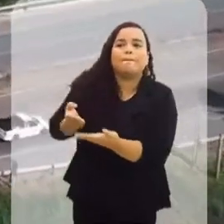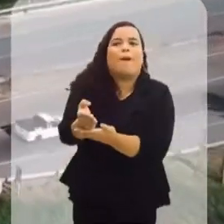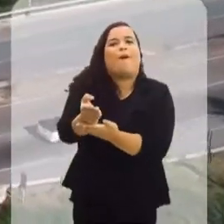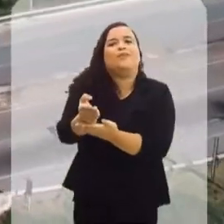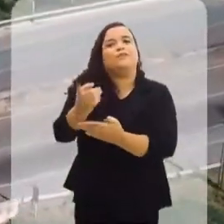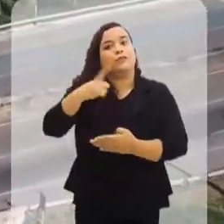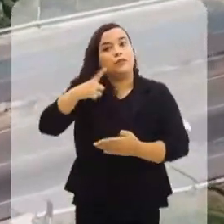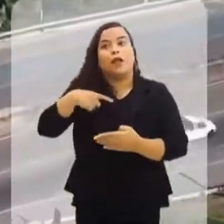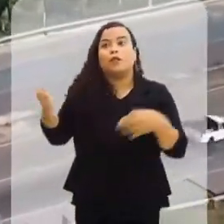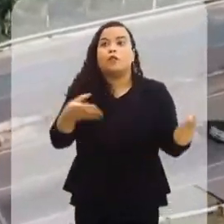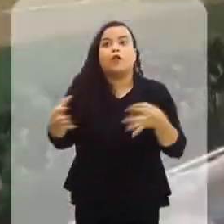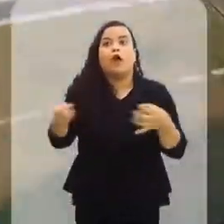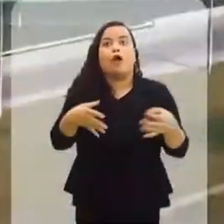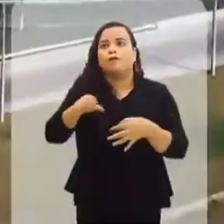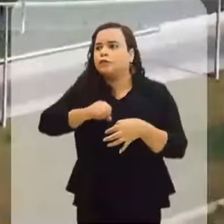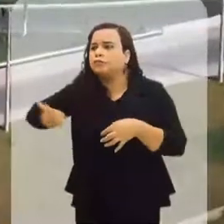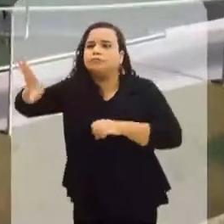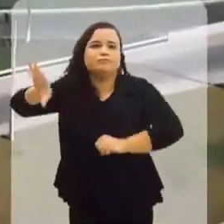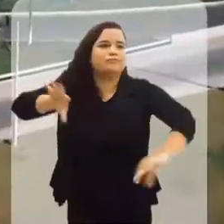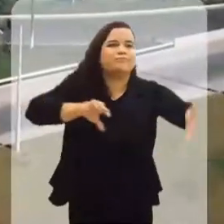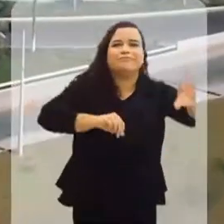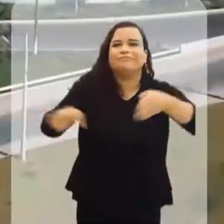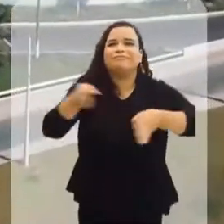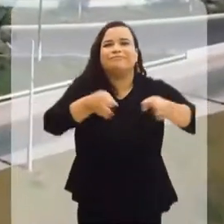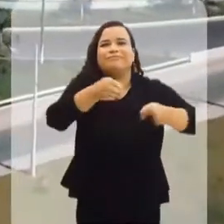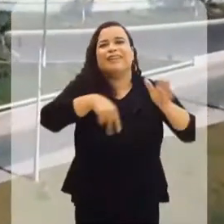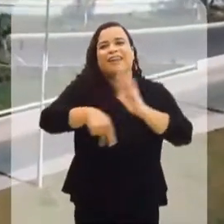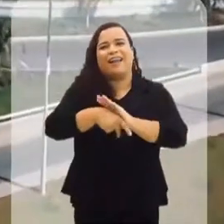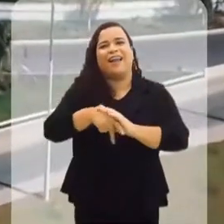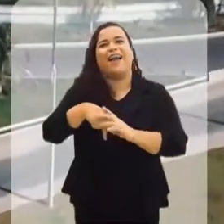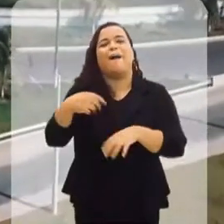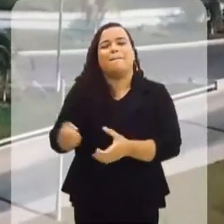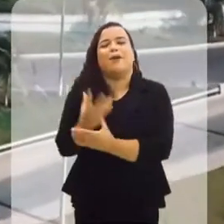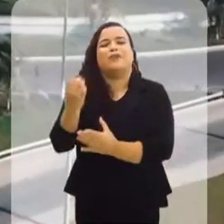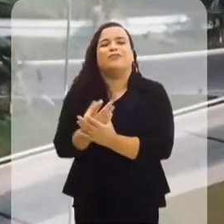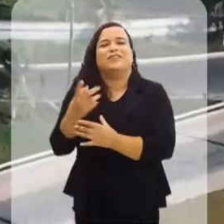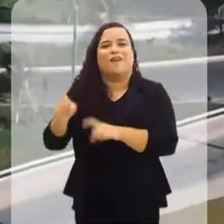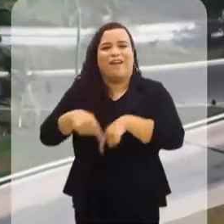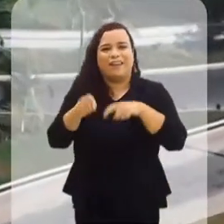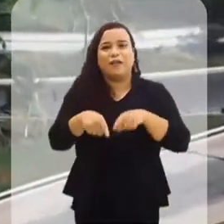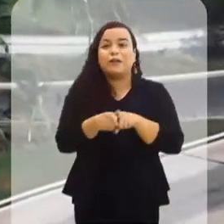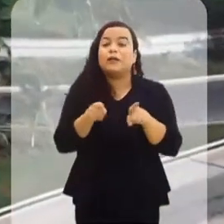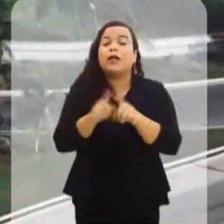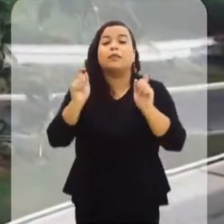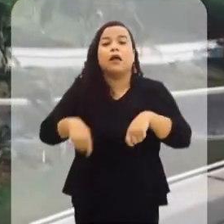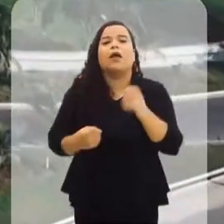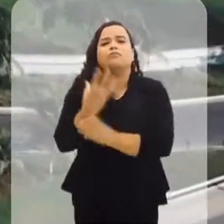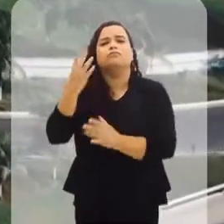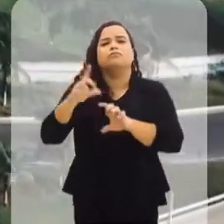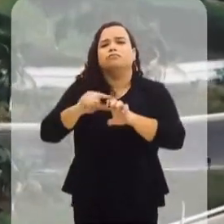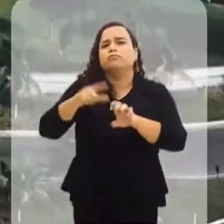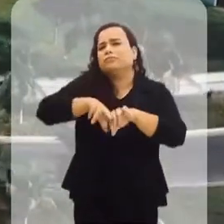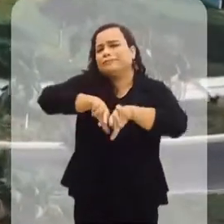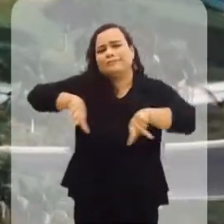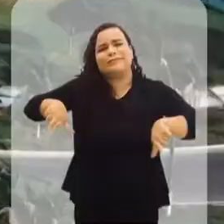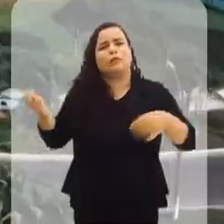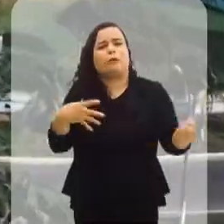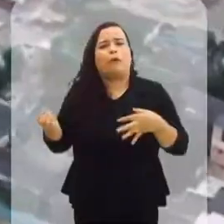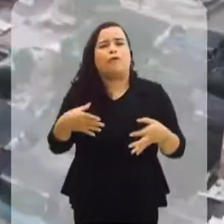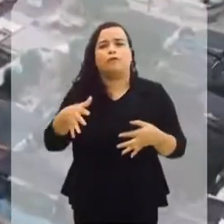ao porto, criando novas rotas de escoamento da produção agrícola e viabilizando novos empreendimentos.